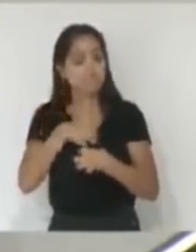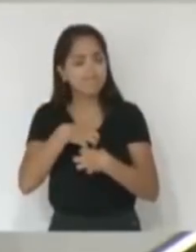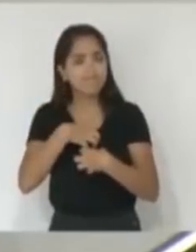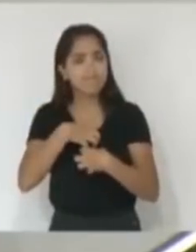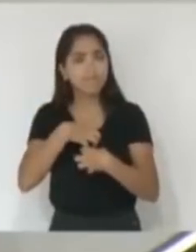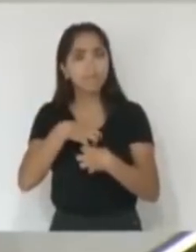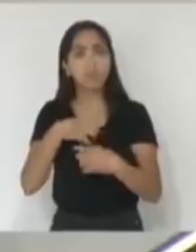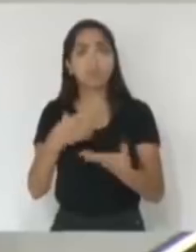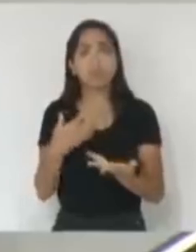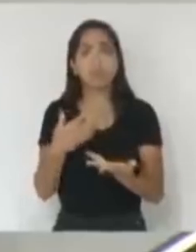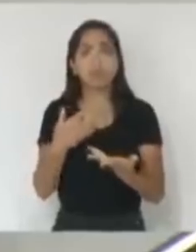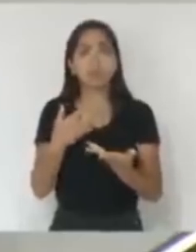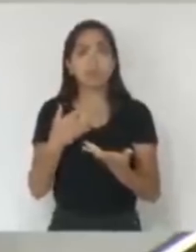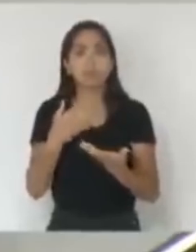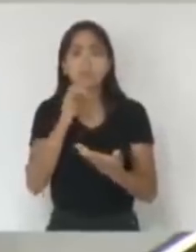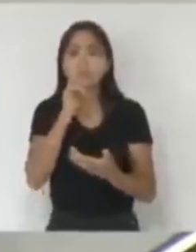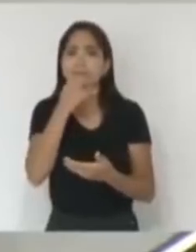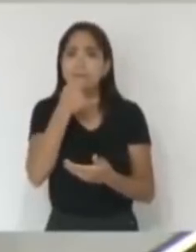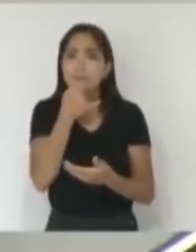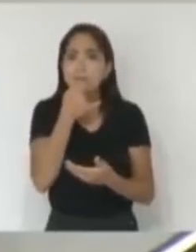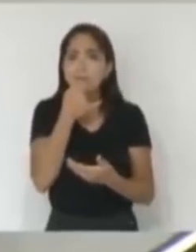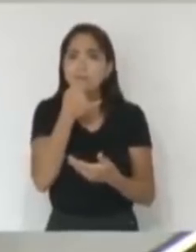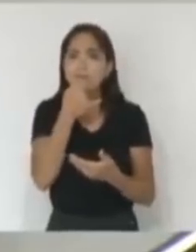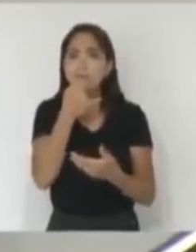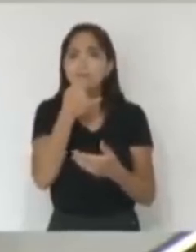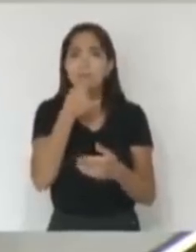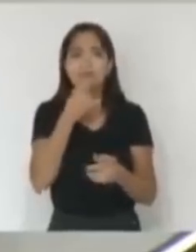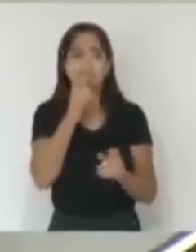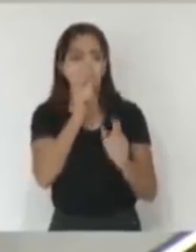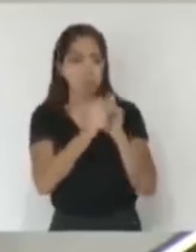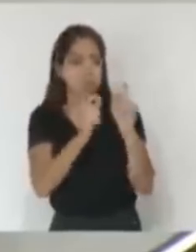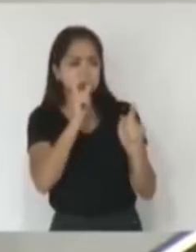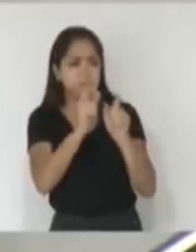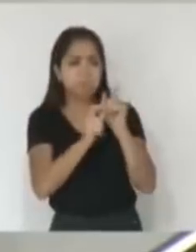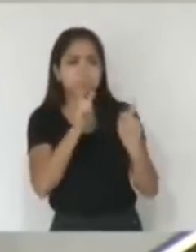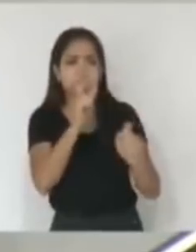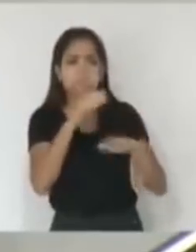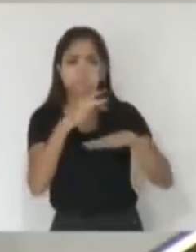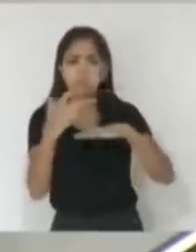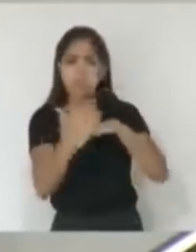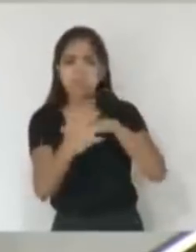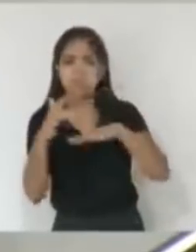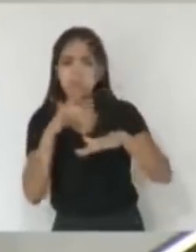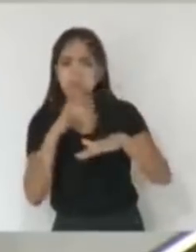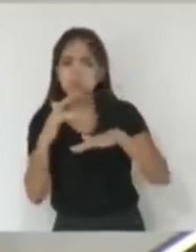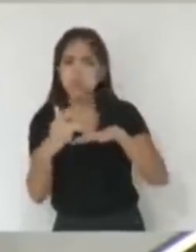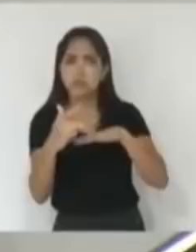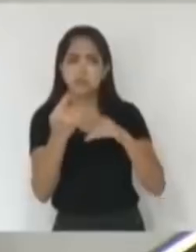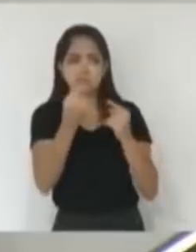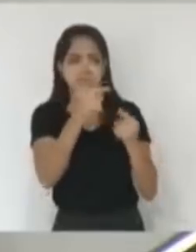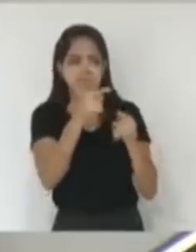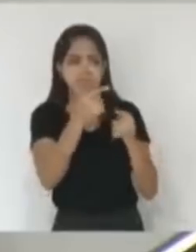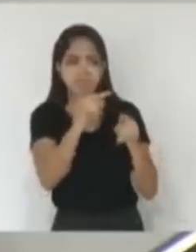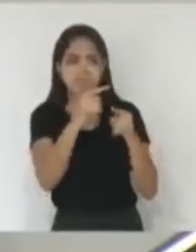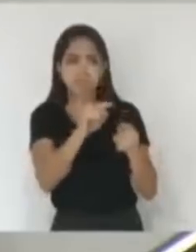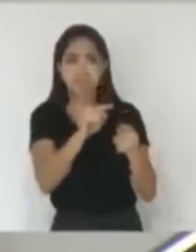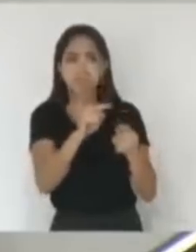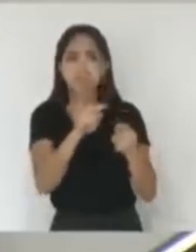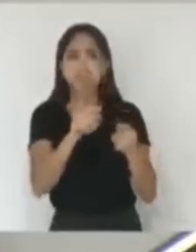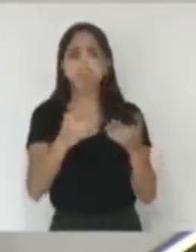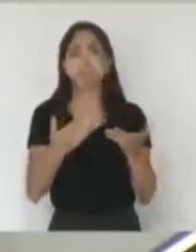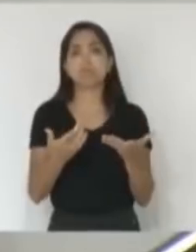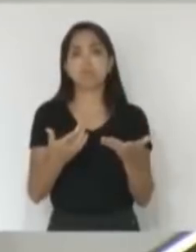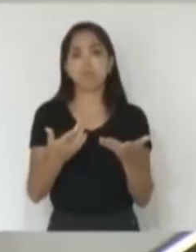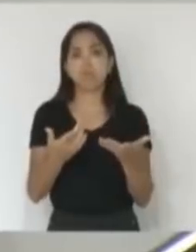triste que ela passou, ser ofendida de diversas formas nas redes sociais, por diversas categorias.